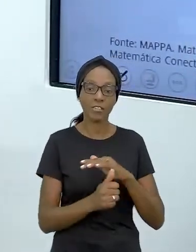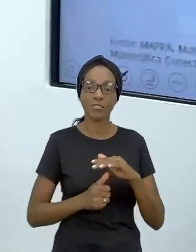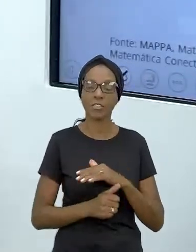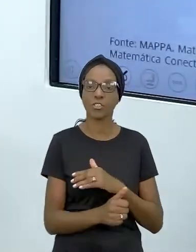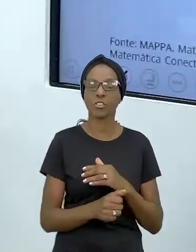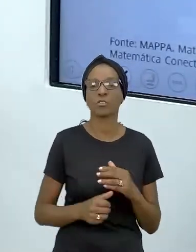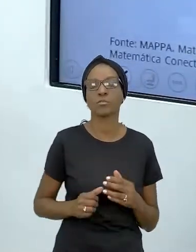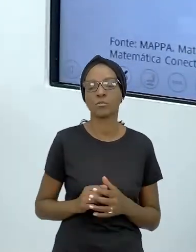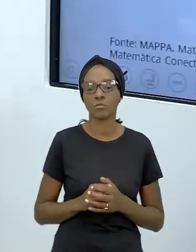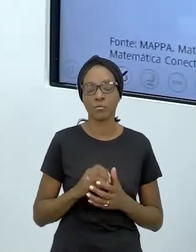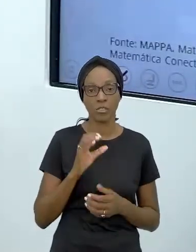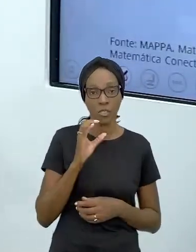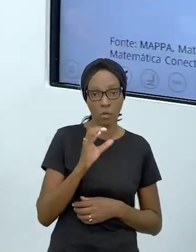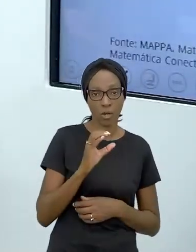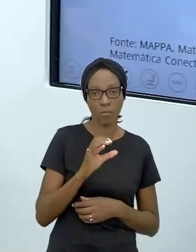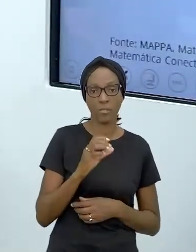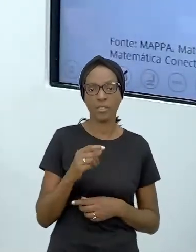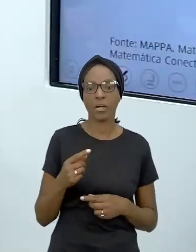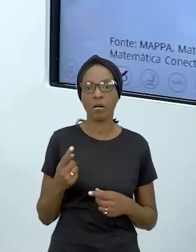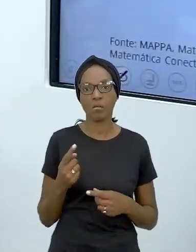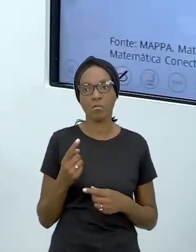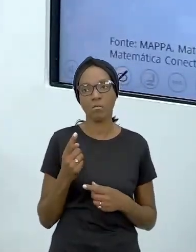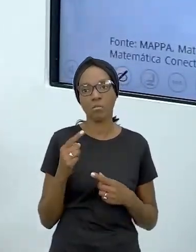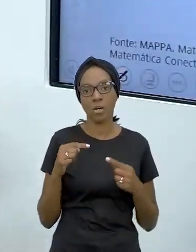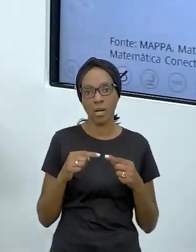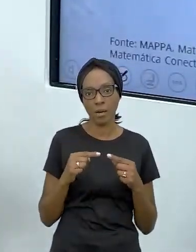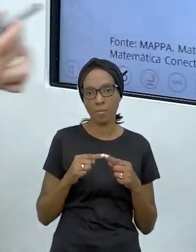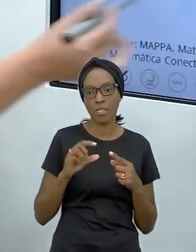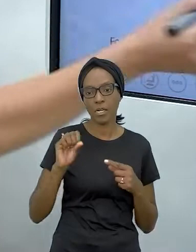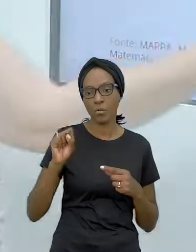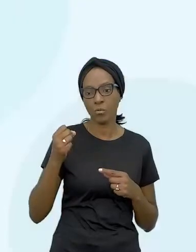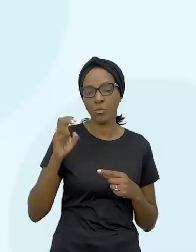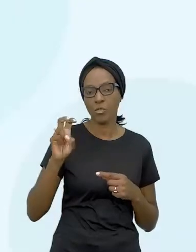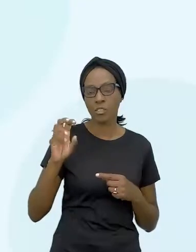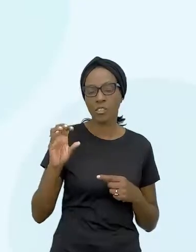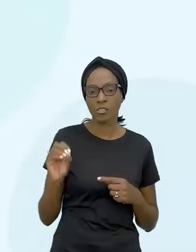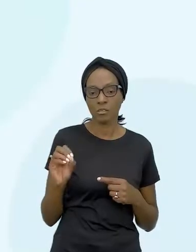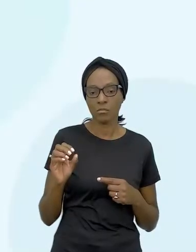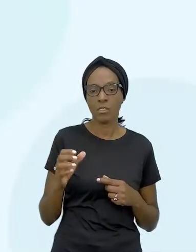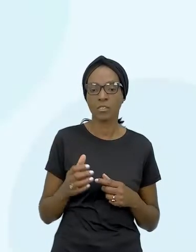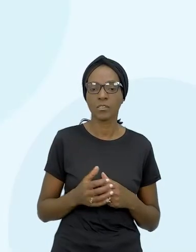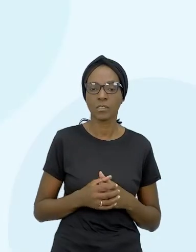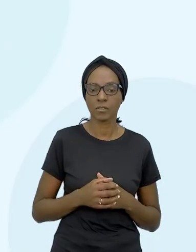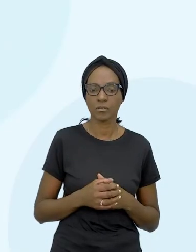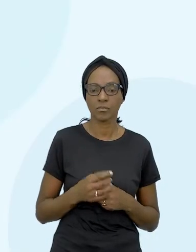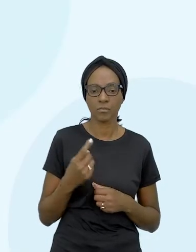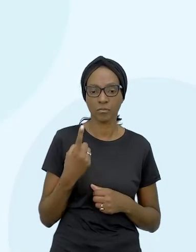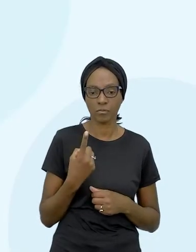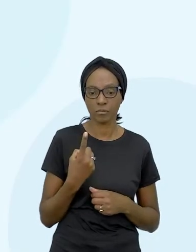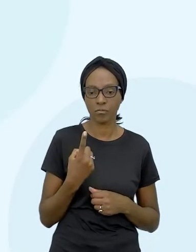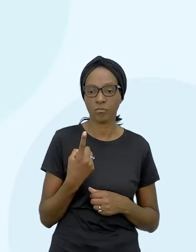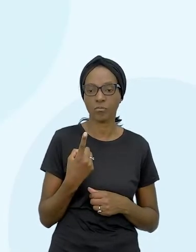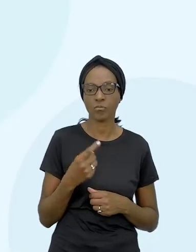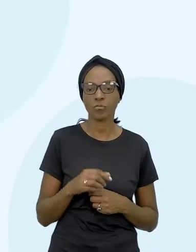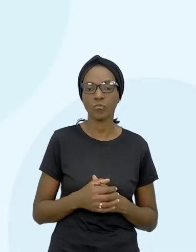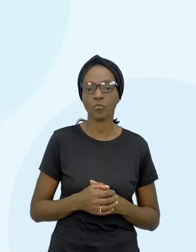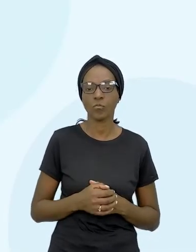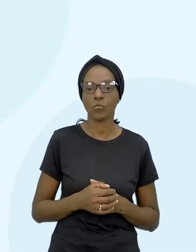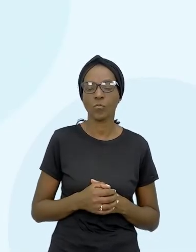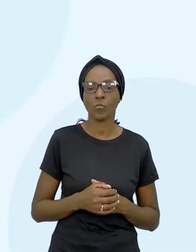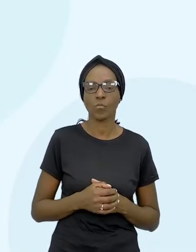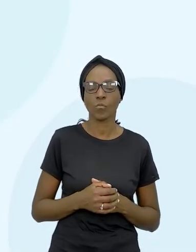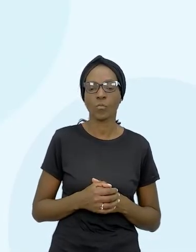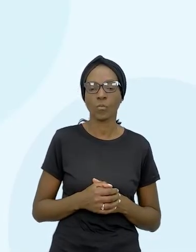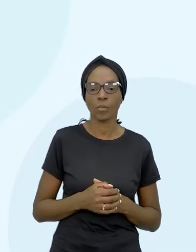Então o capital naquele caso era os R 850 lembra que eu falei que tinha um mais? Um mais aqui da fórmula então o